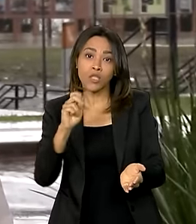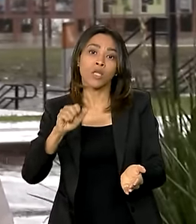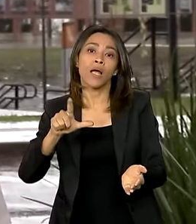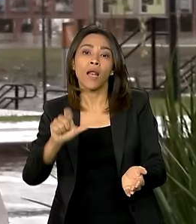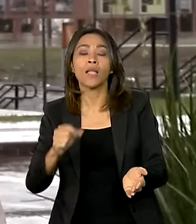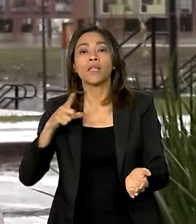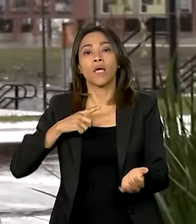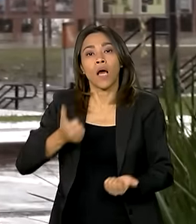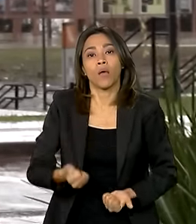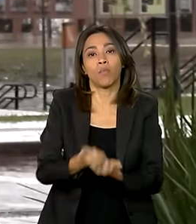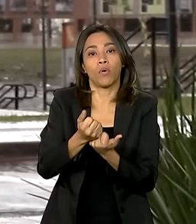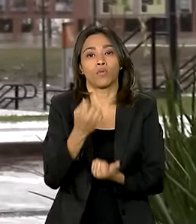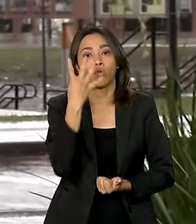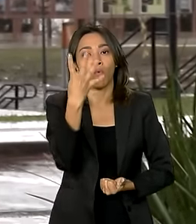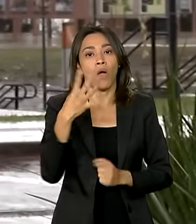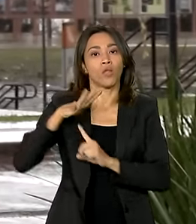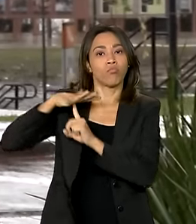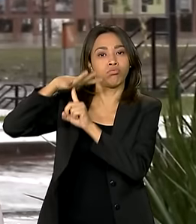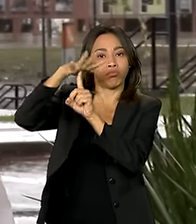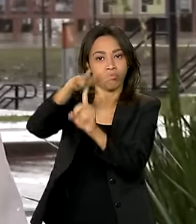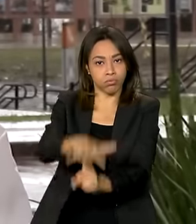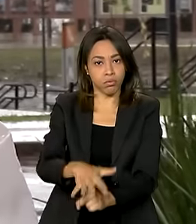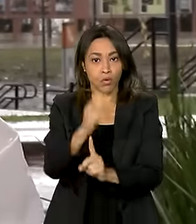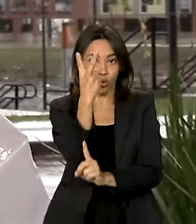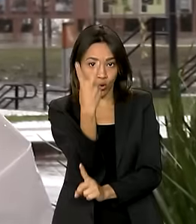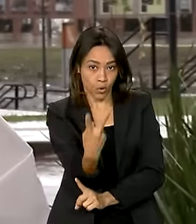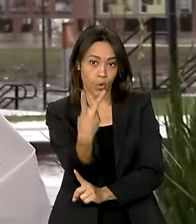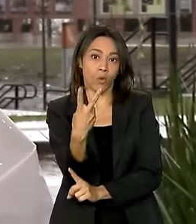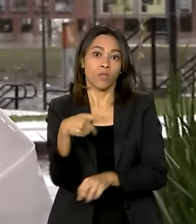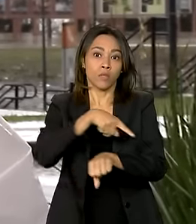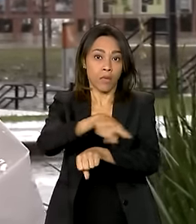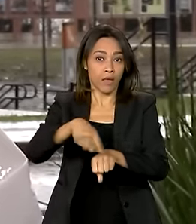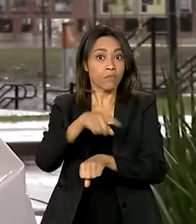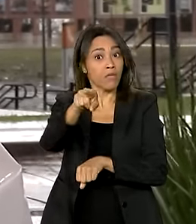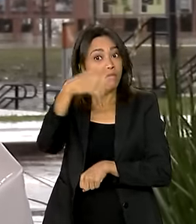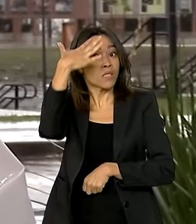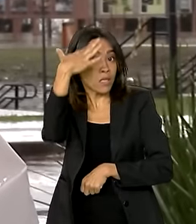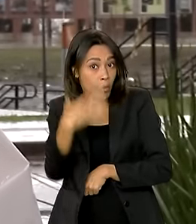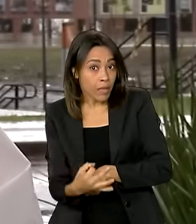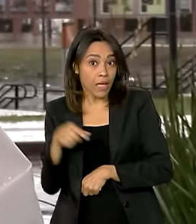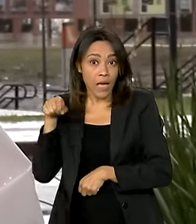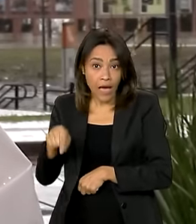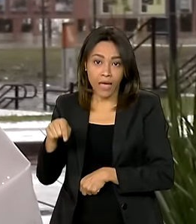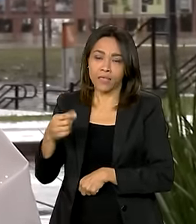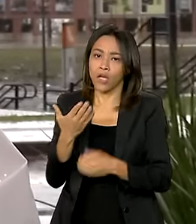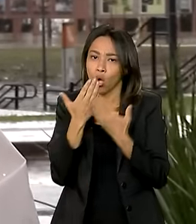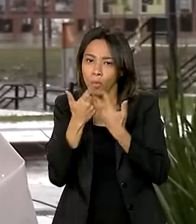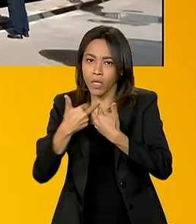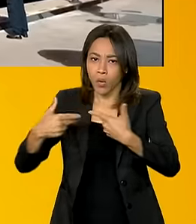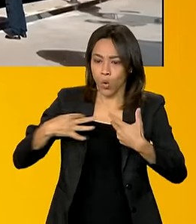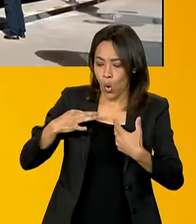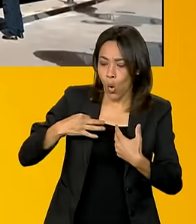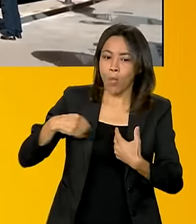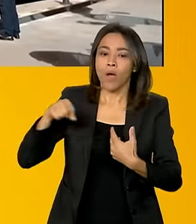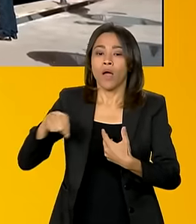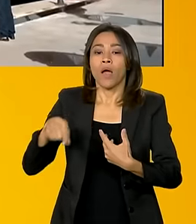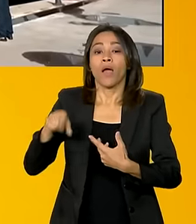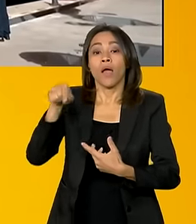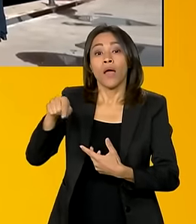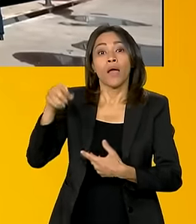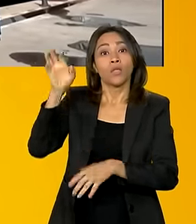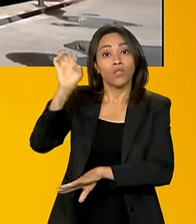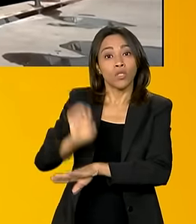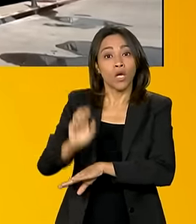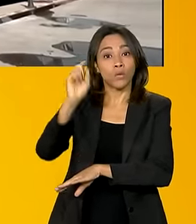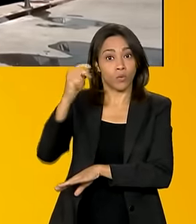quatro helicópteros dos dois países. Para a gente entender melhor, esses donativos foram arrecadados pela Marinha Brasileira no Rio